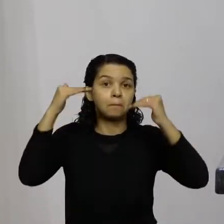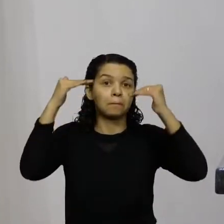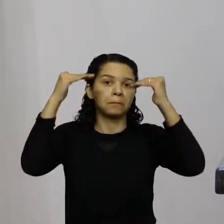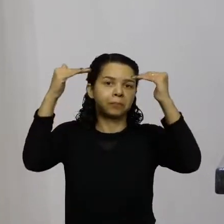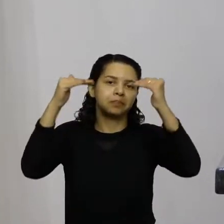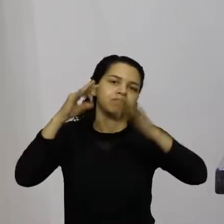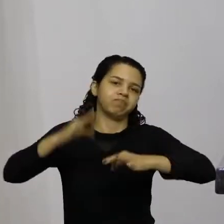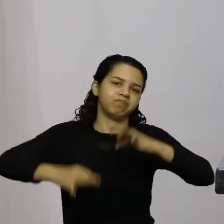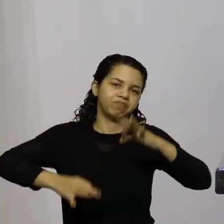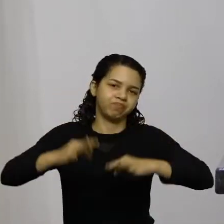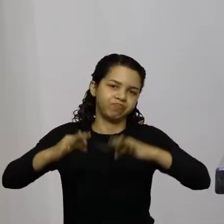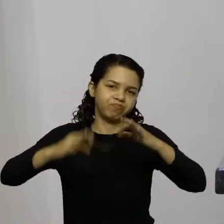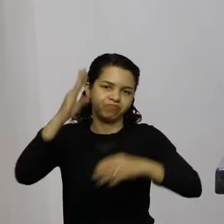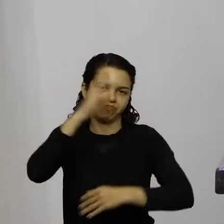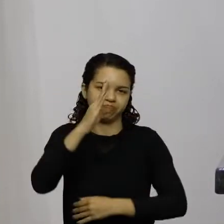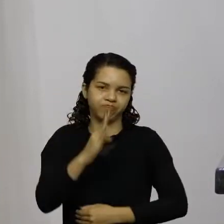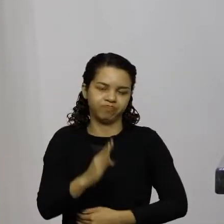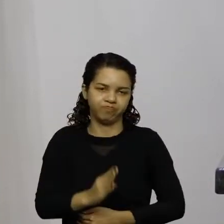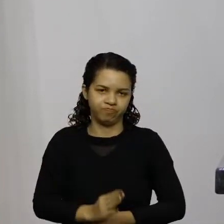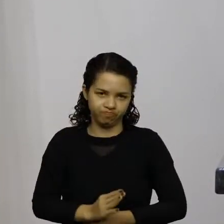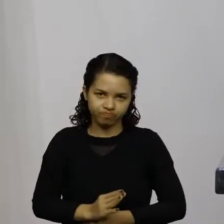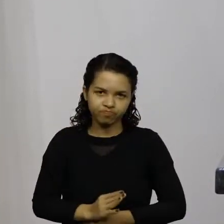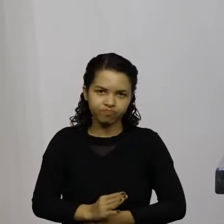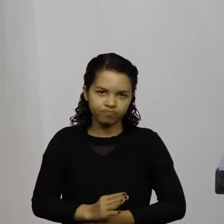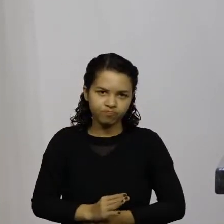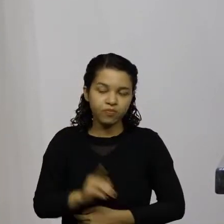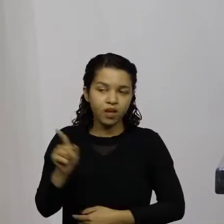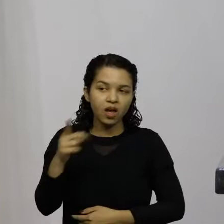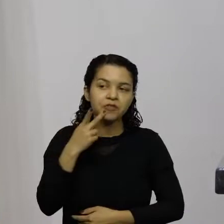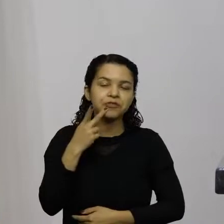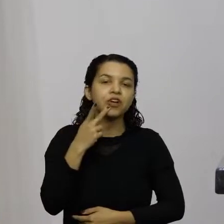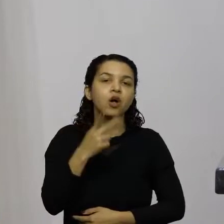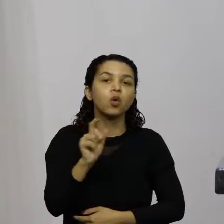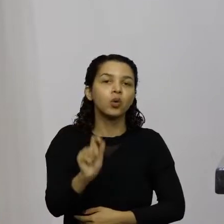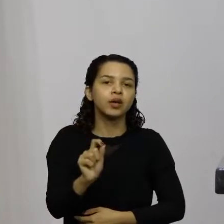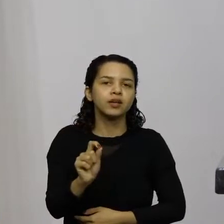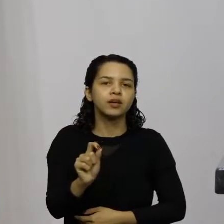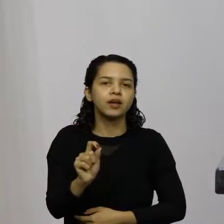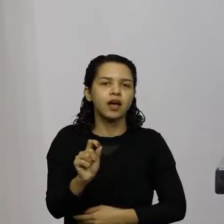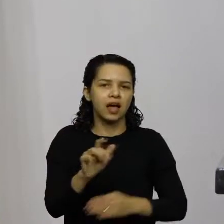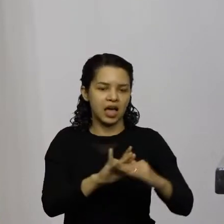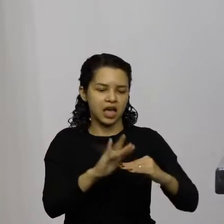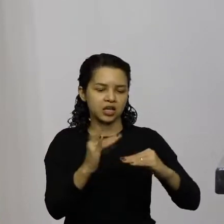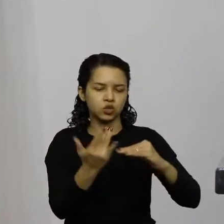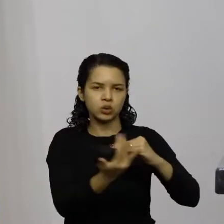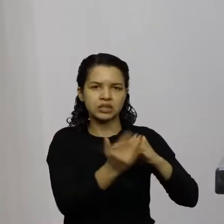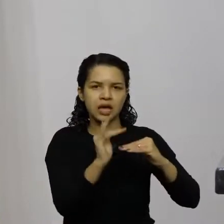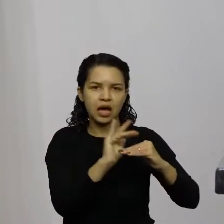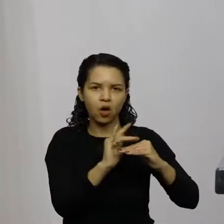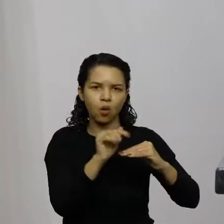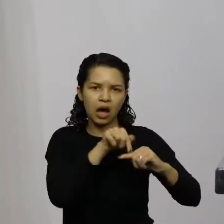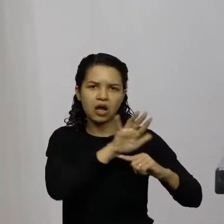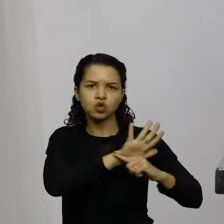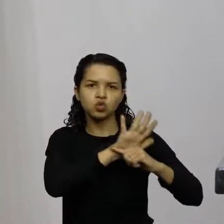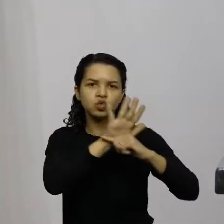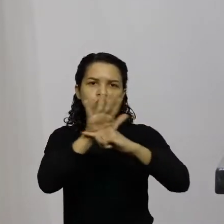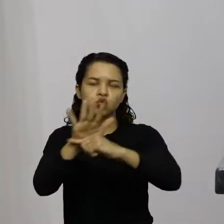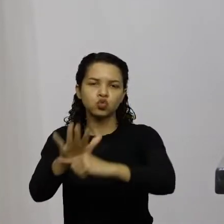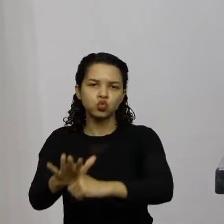Valnei quando ele diz que a rede social deu voz aos imbecis